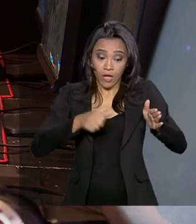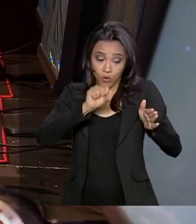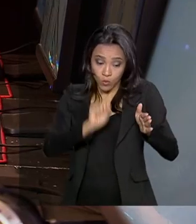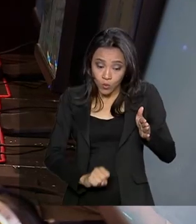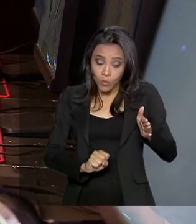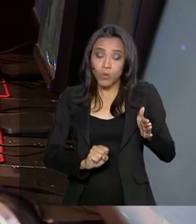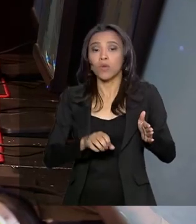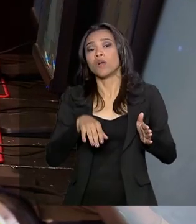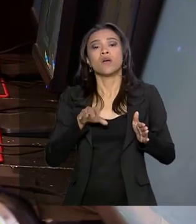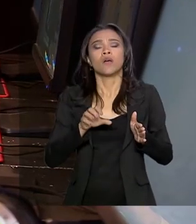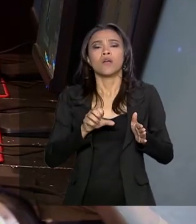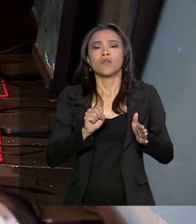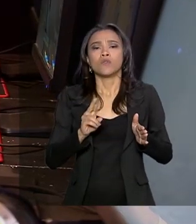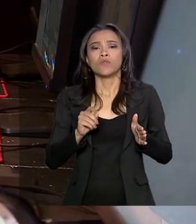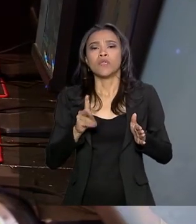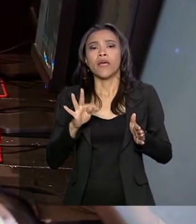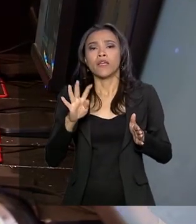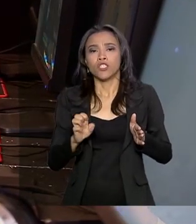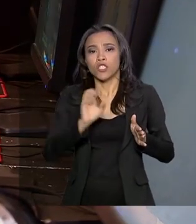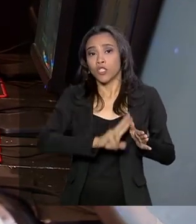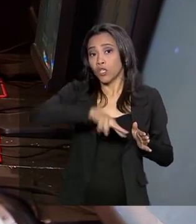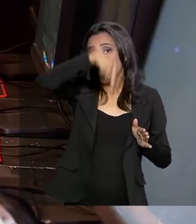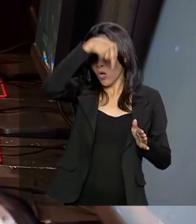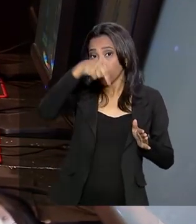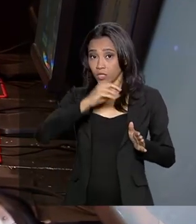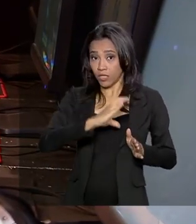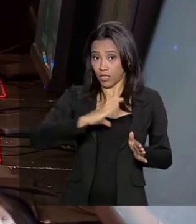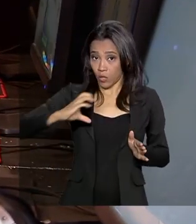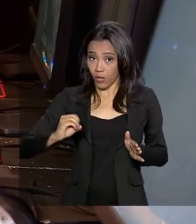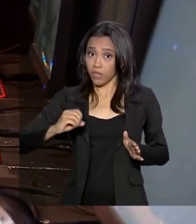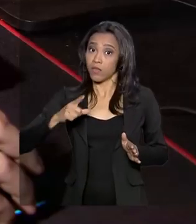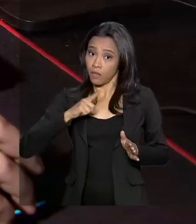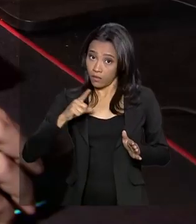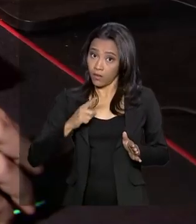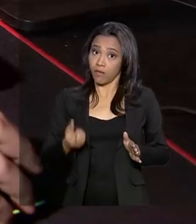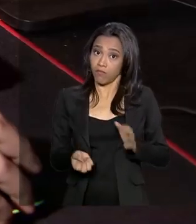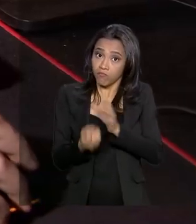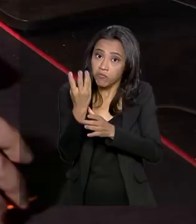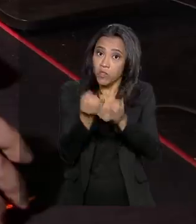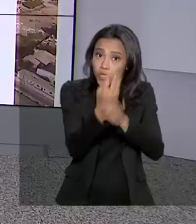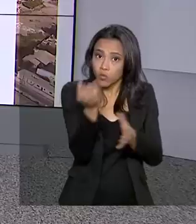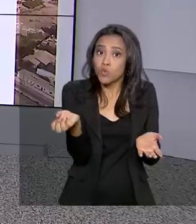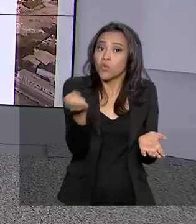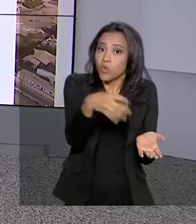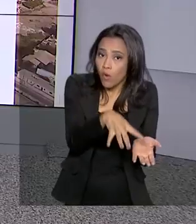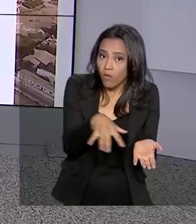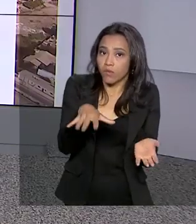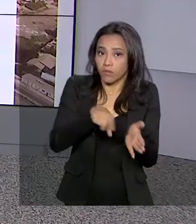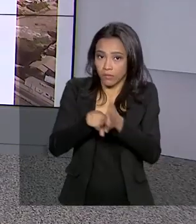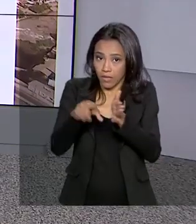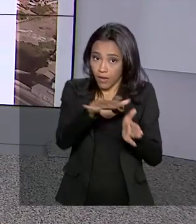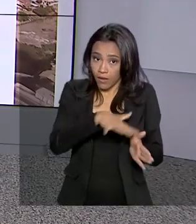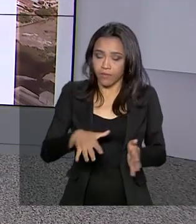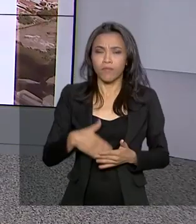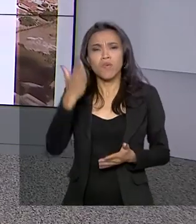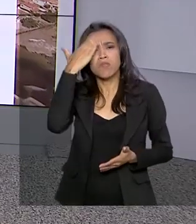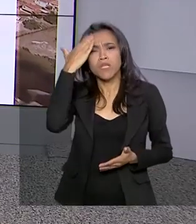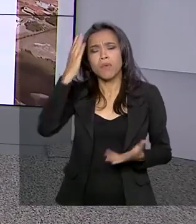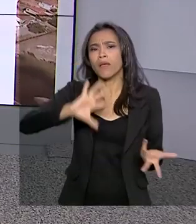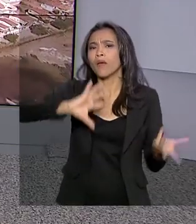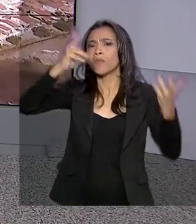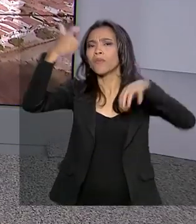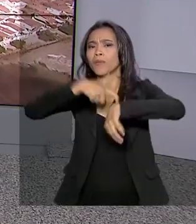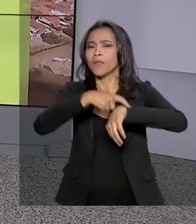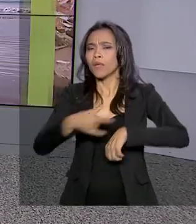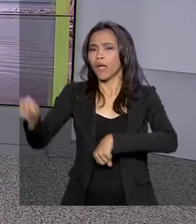sudeste, norte e centro-oeste também têm registrado novos empreendimentos. Hora de saber como fica o